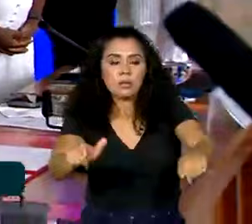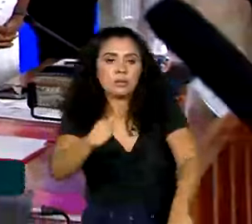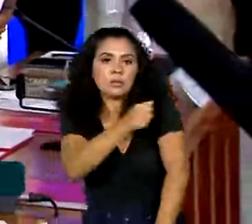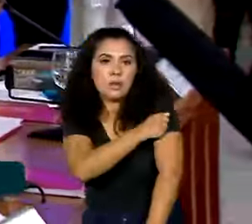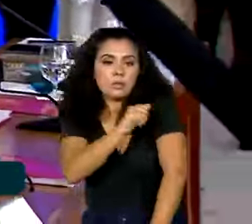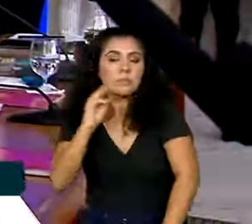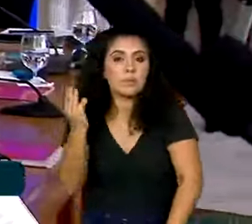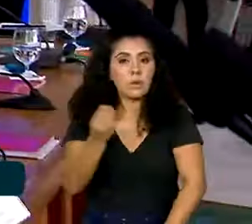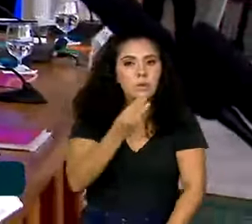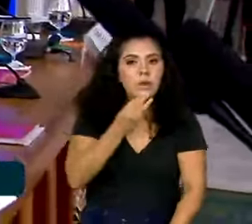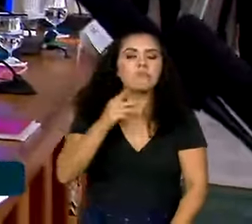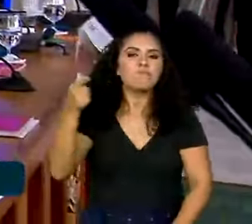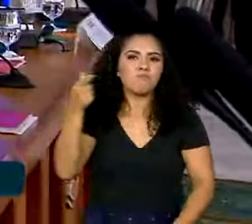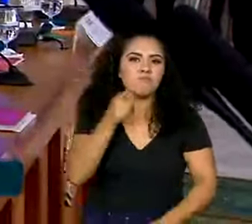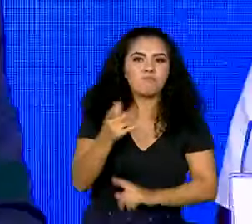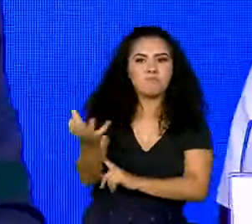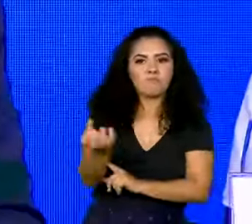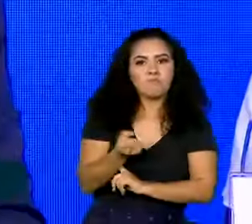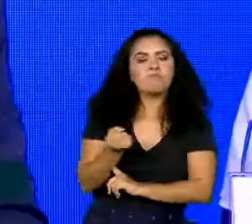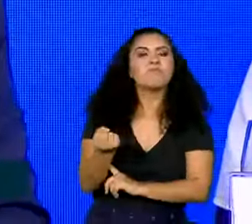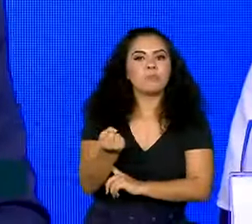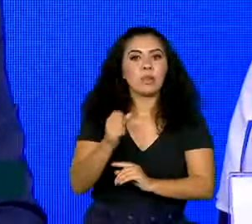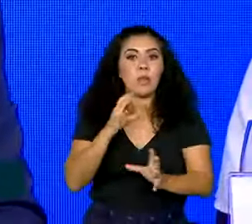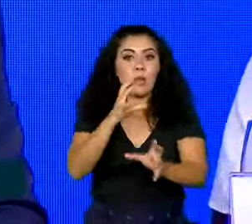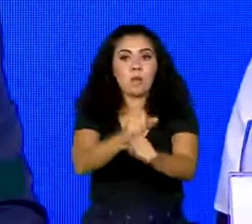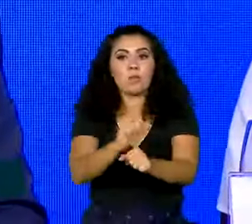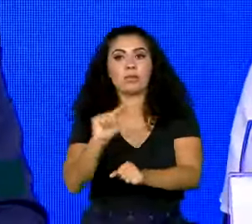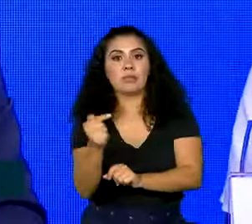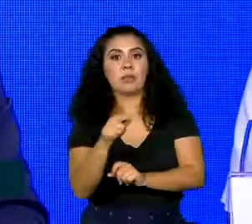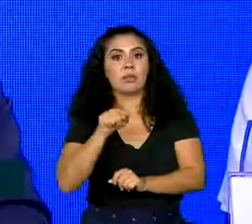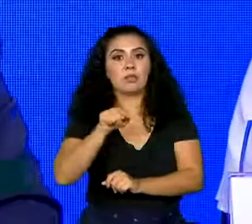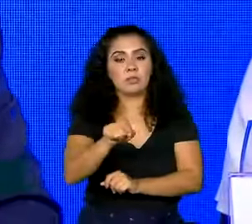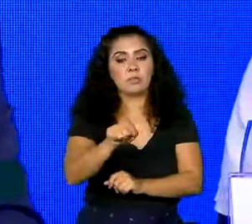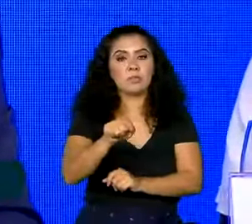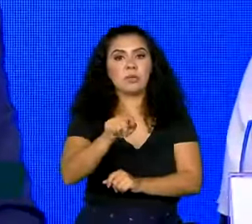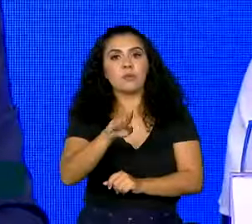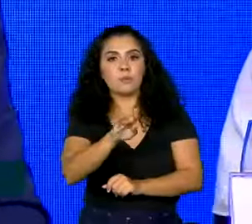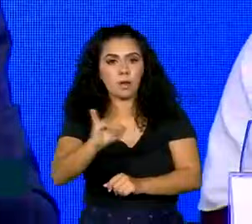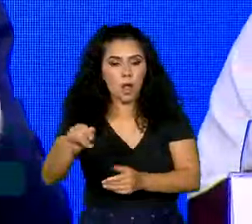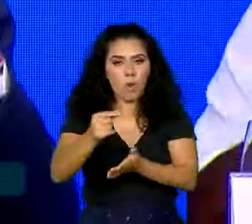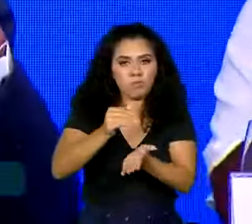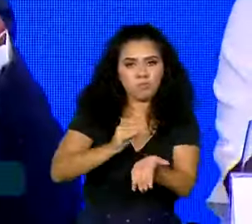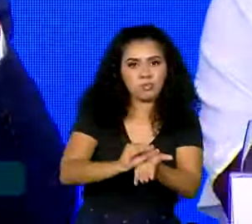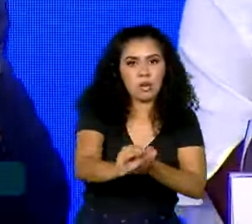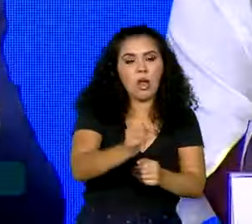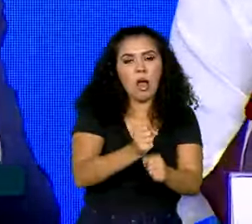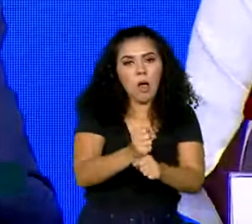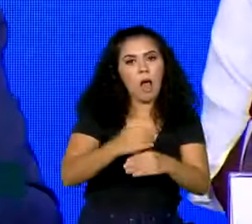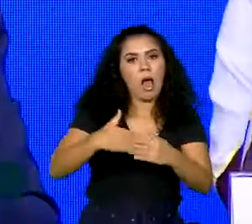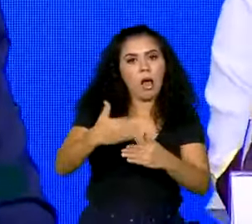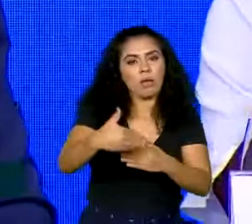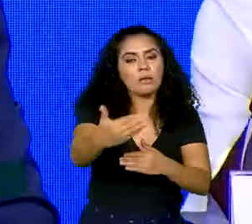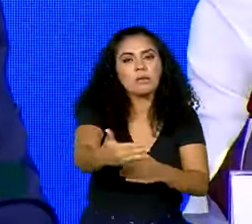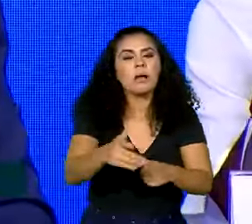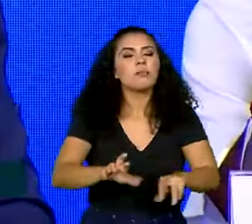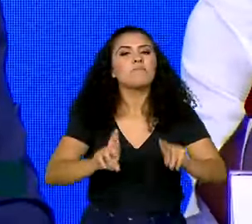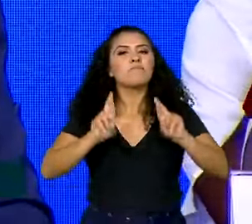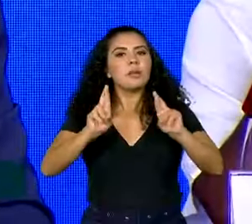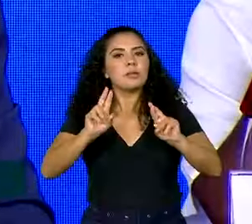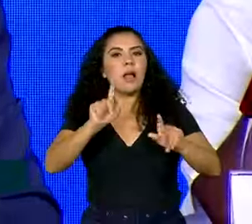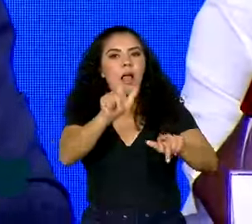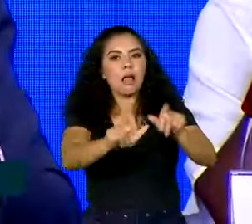com um investimento previsto de R 7 bilhões por ano. Segundo ele, a expectativa é que os estudantes